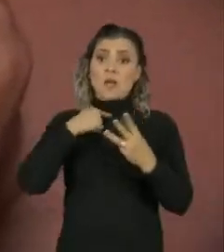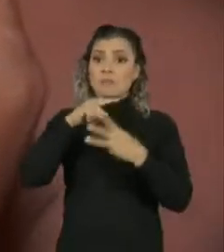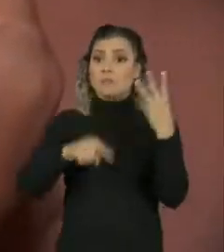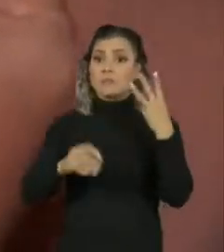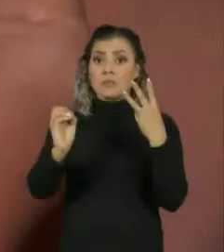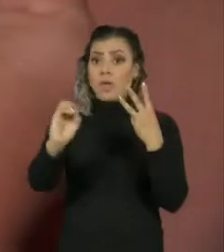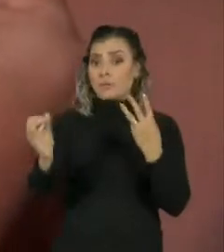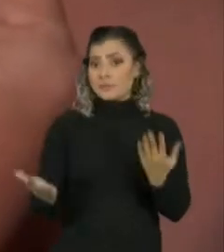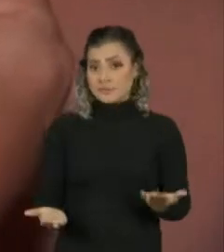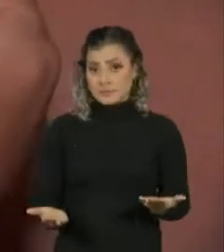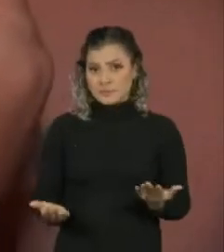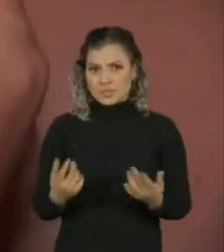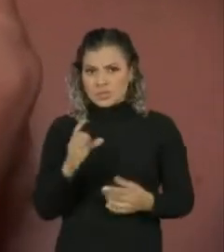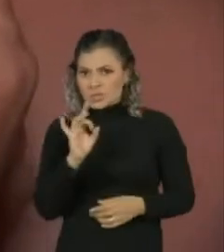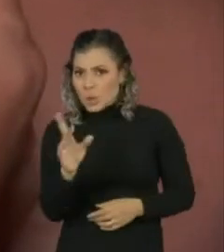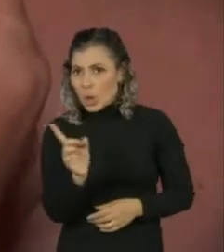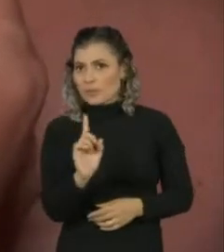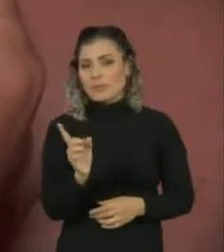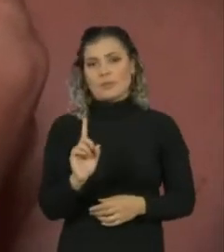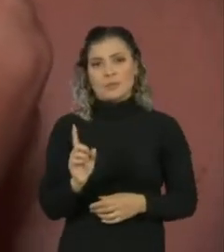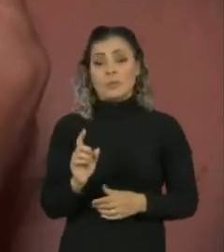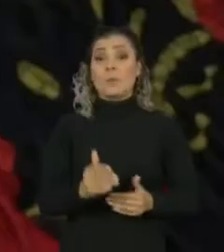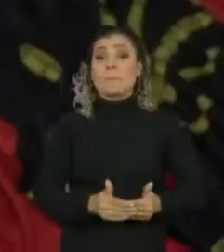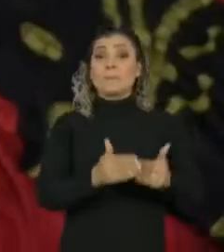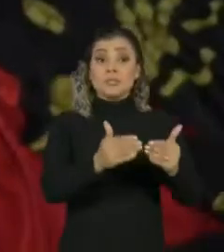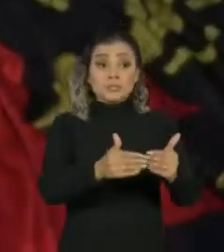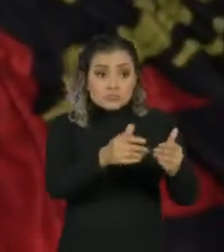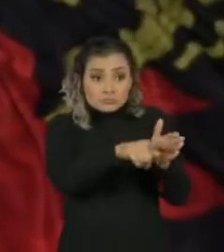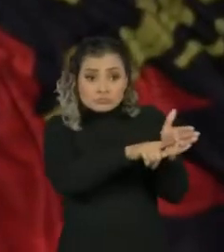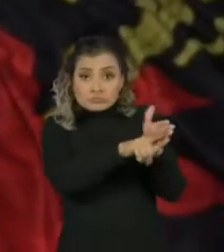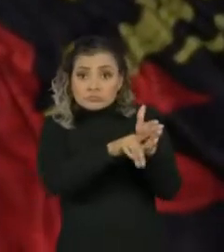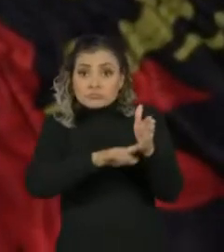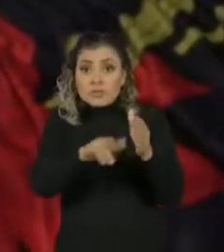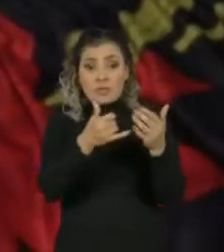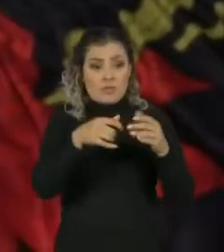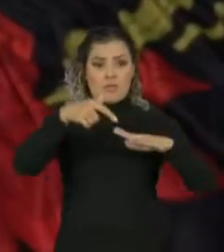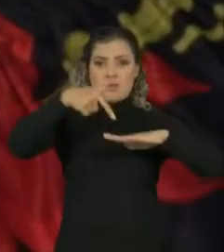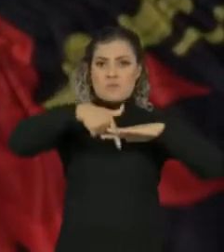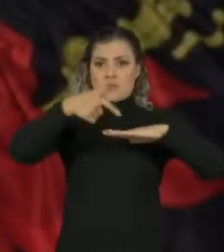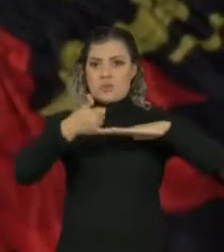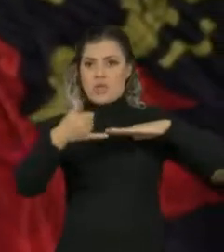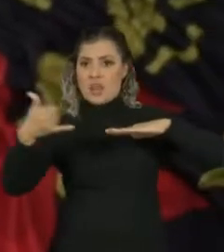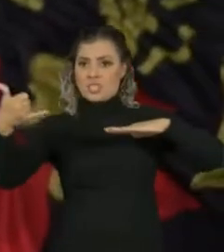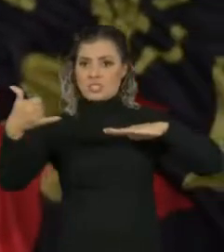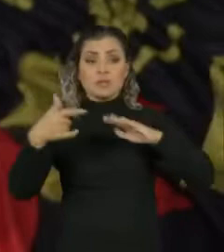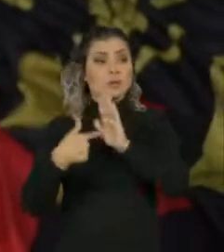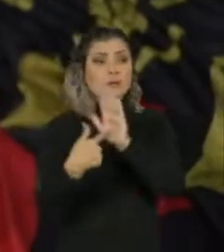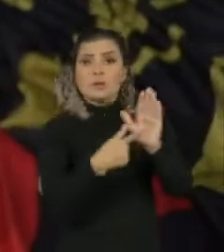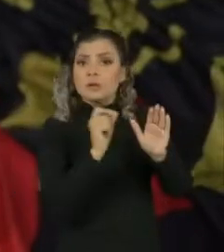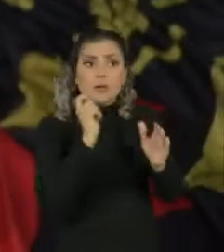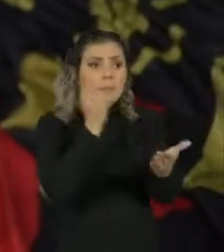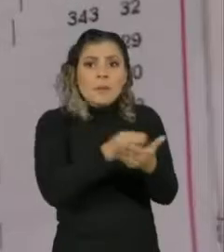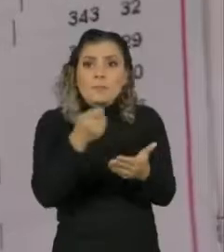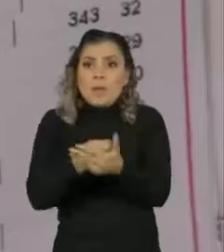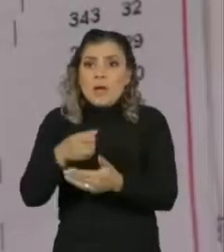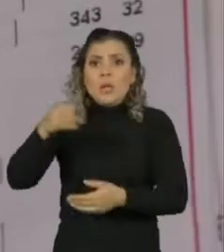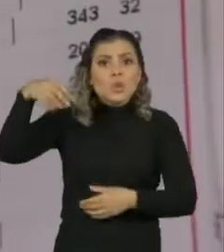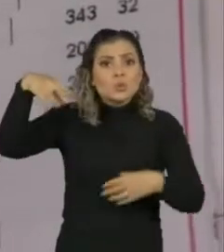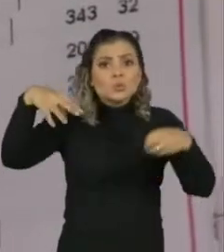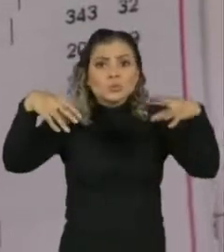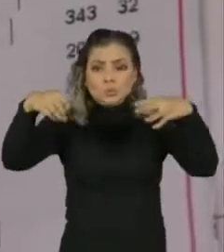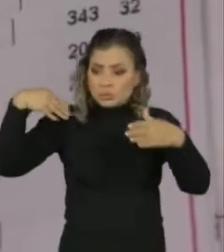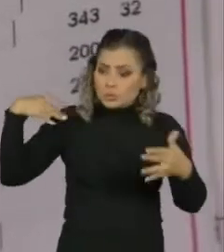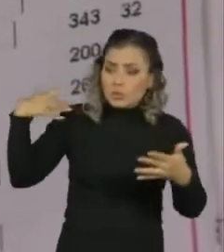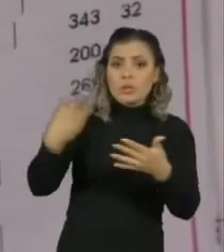Elas não estão sozinhas. De acordo com o Ministério das Minas e Energia, a falta de pagamento das contas de energia elétrica dos